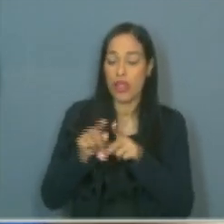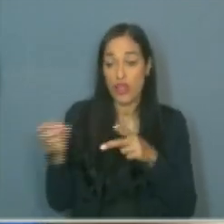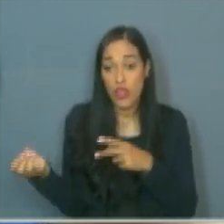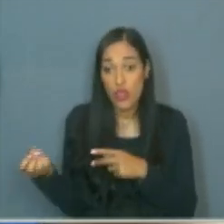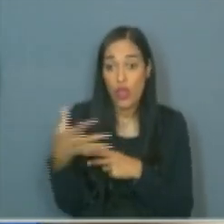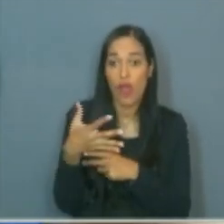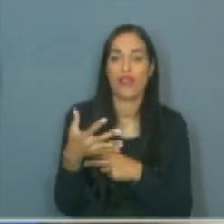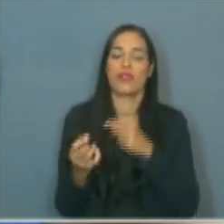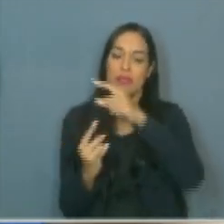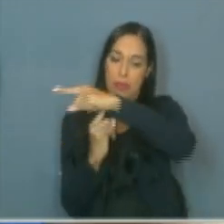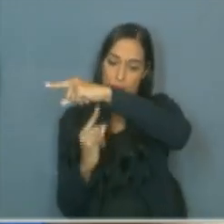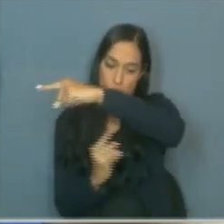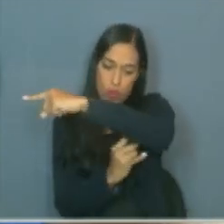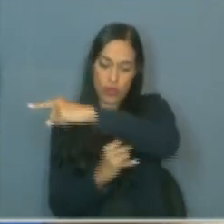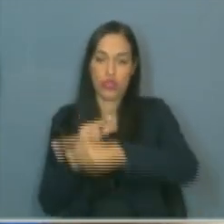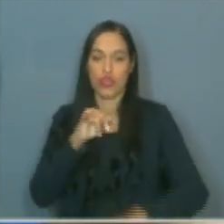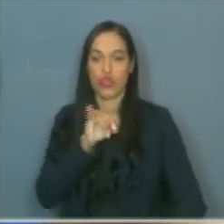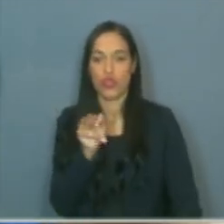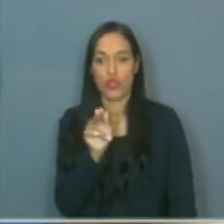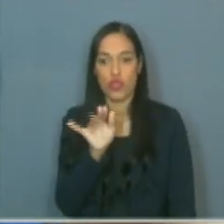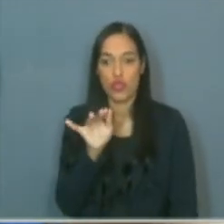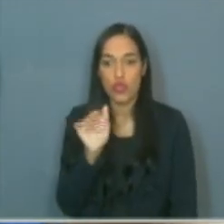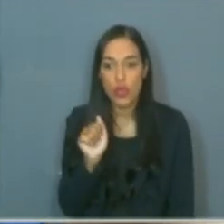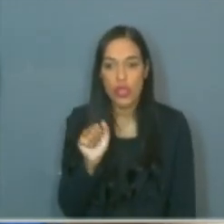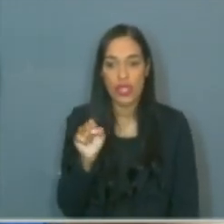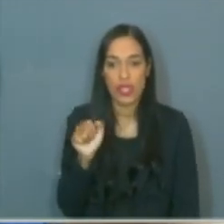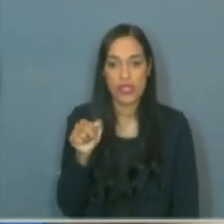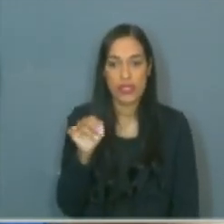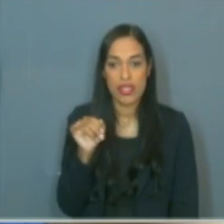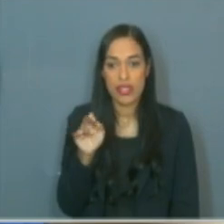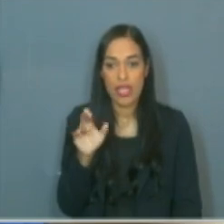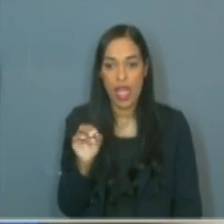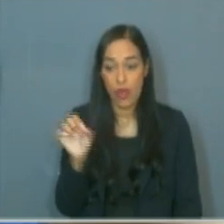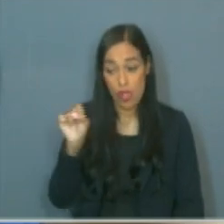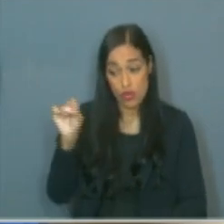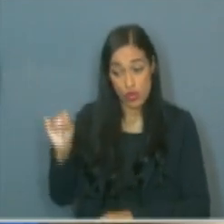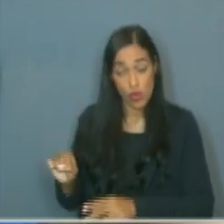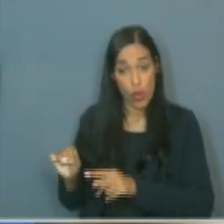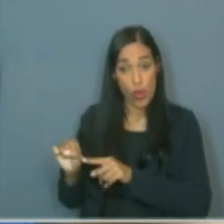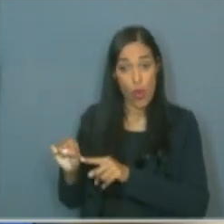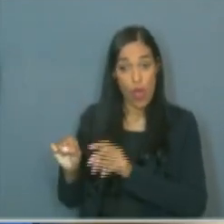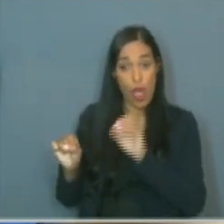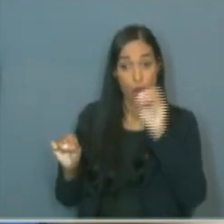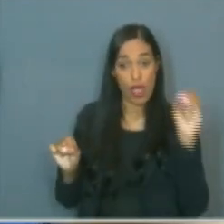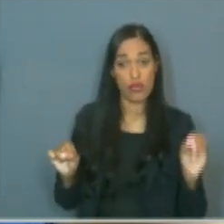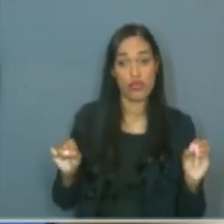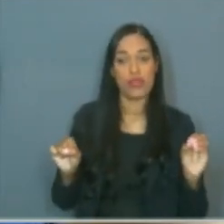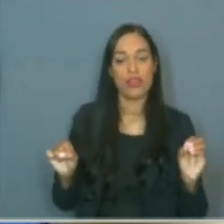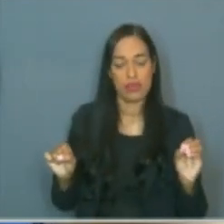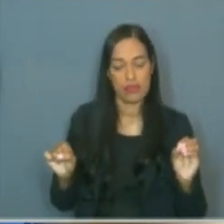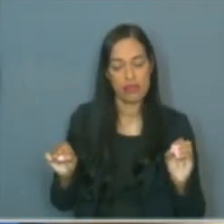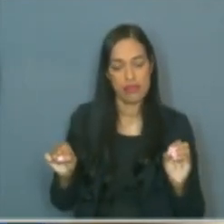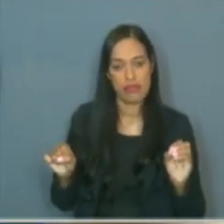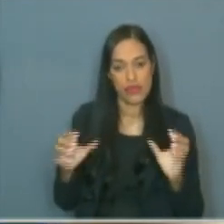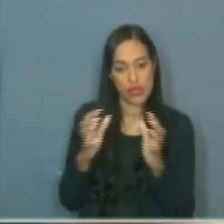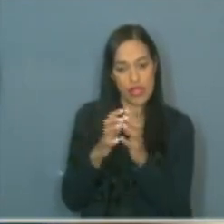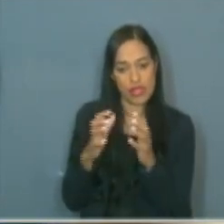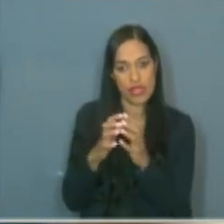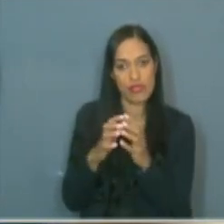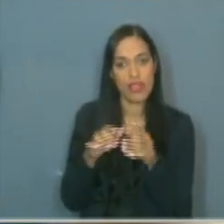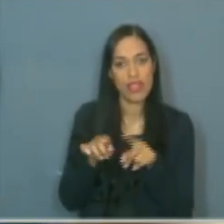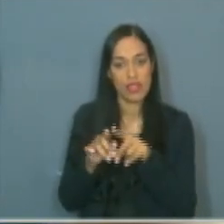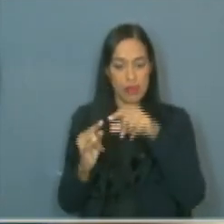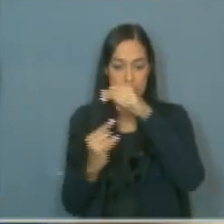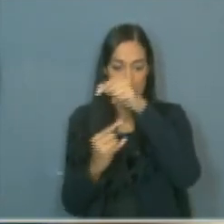pontes Júlia-Santiago, que vai ligar a zona sul à zona oeste, como também a ponte